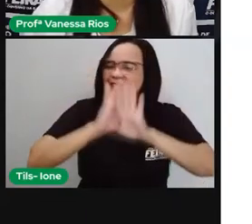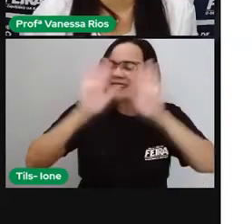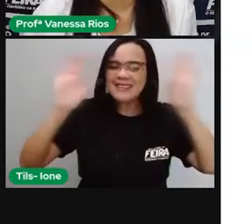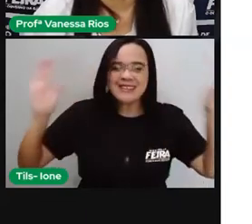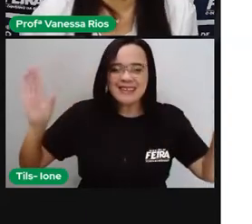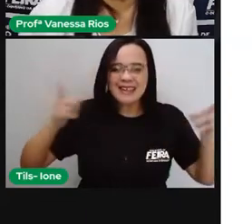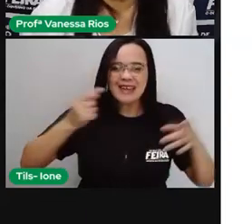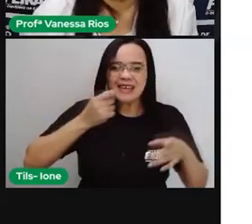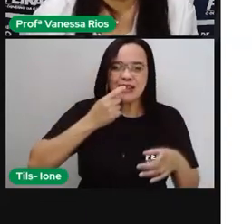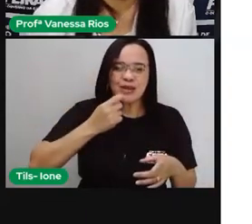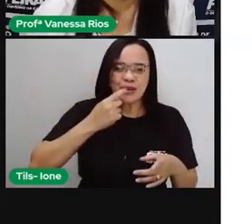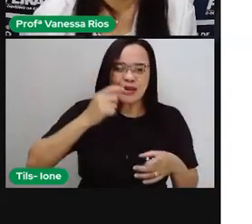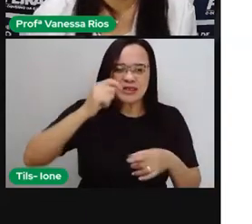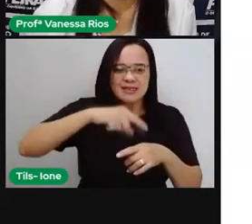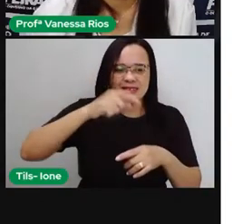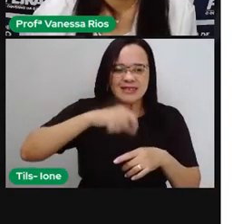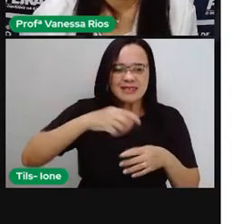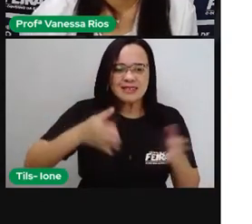percorre.